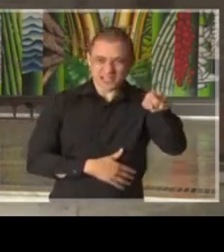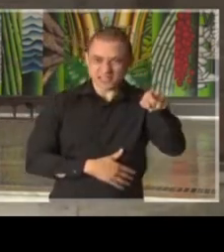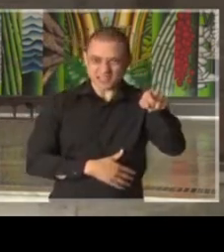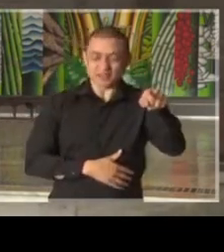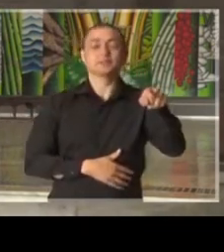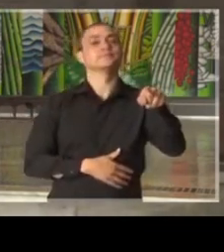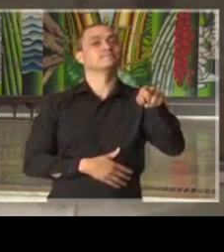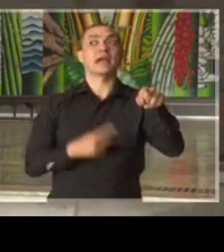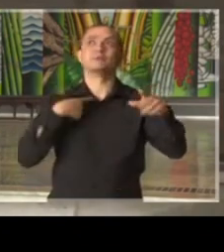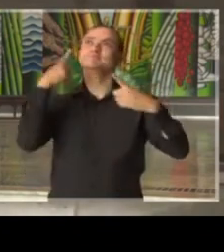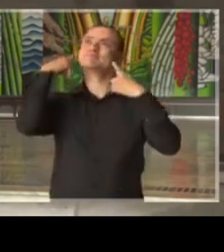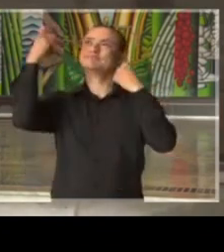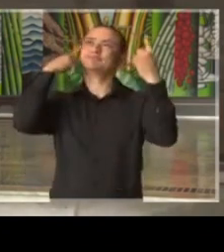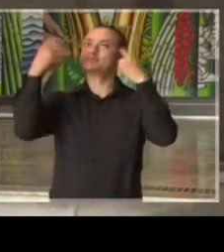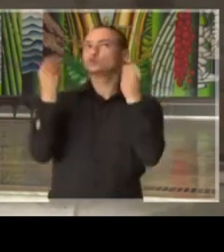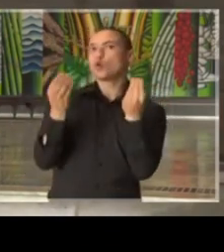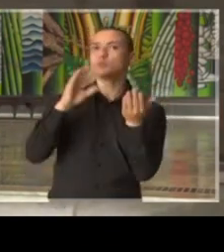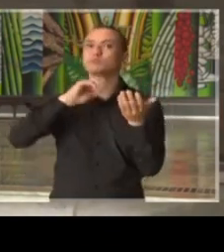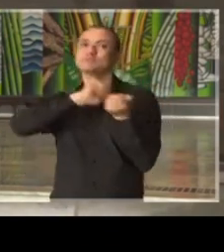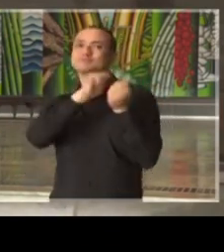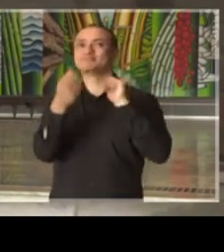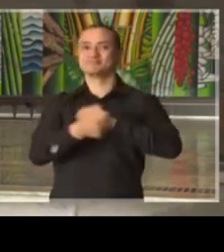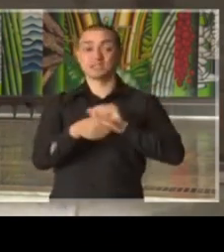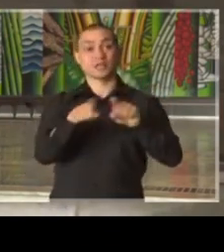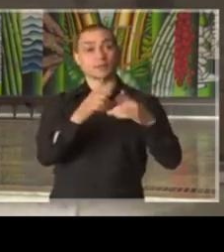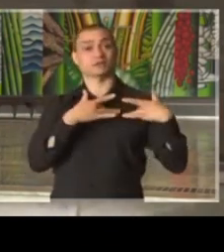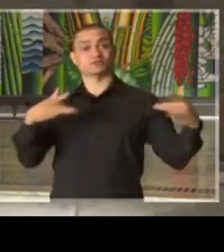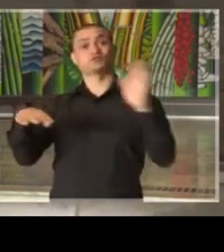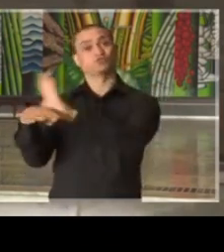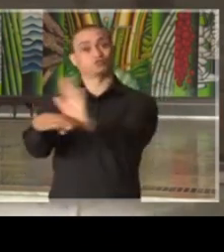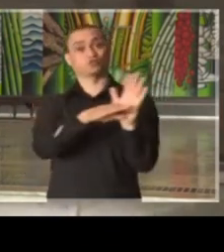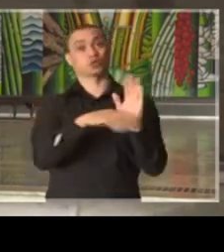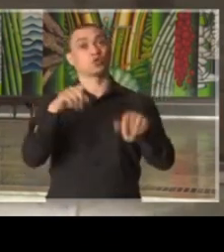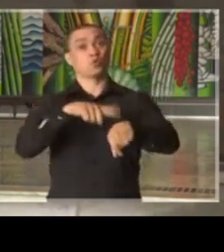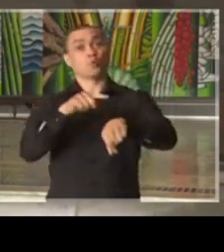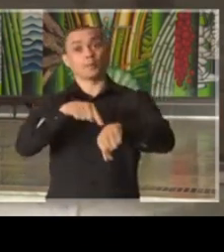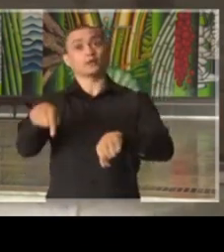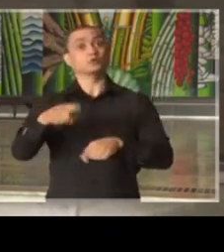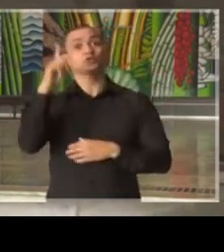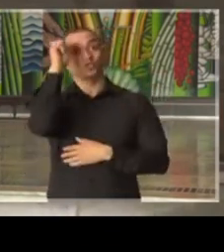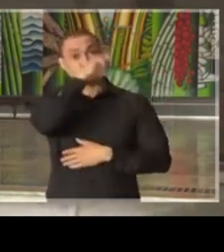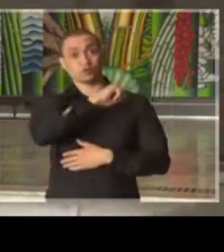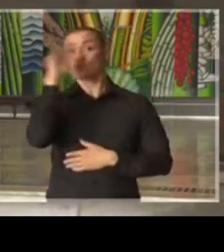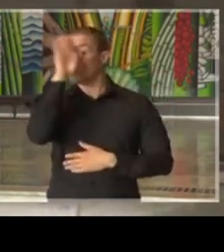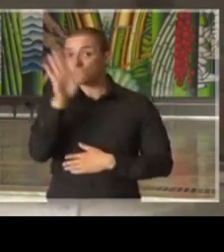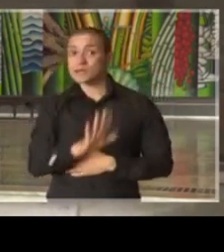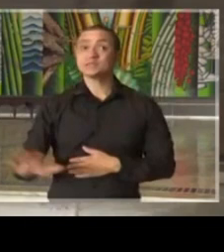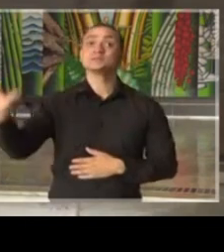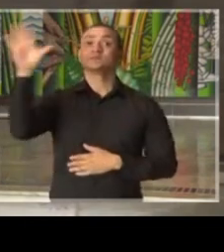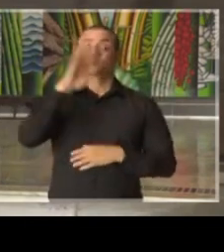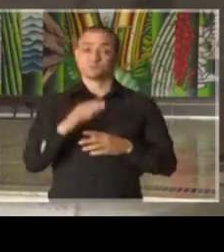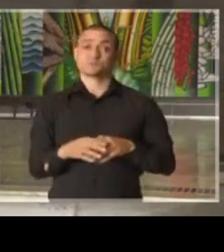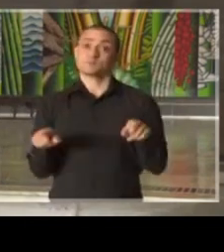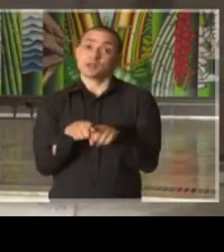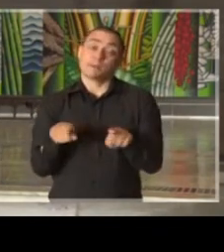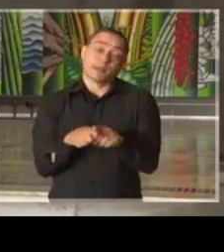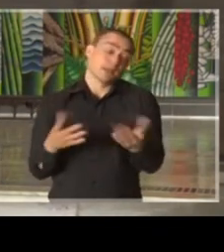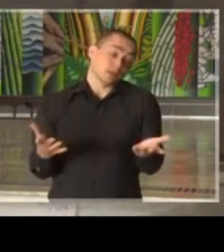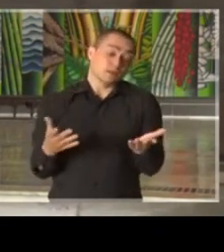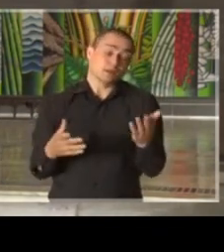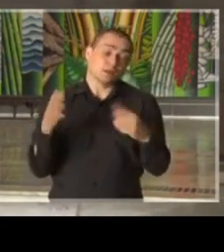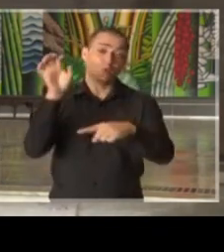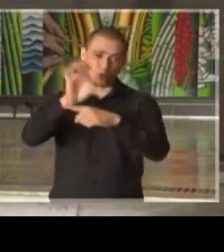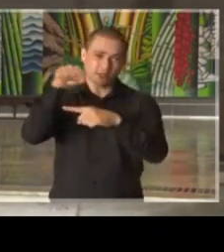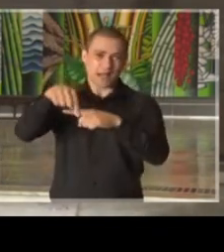sejam criativos e sejam solidários num momento de profunda dificuldade do país e, logicamente, para o Estado